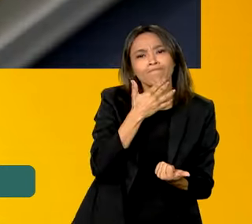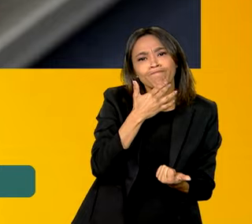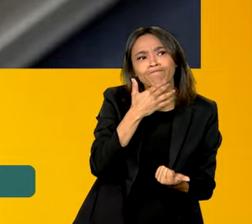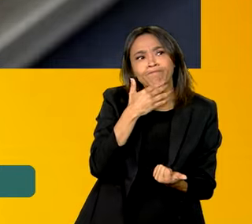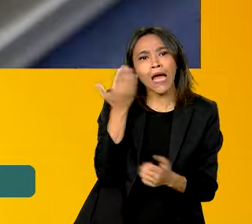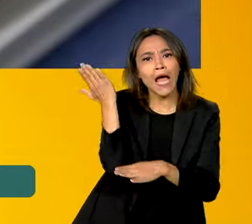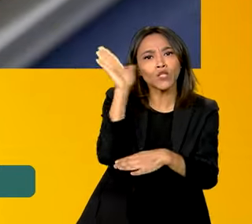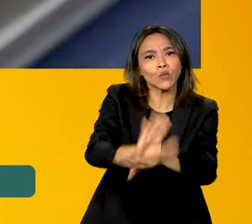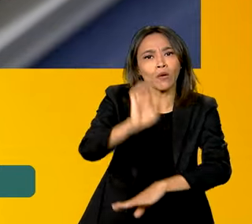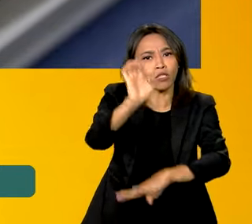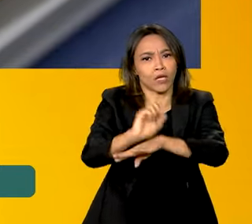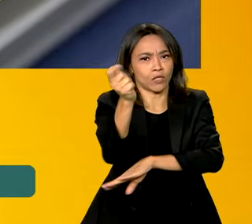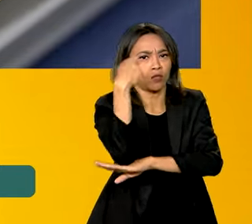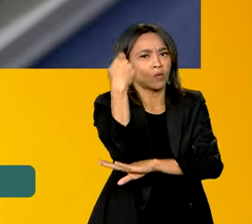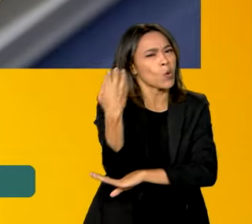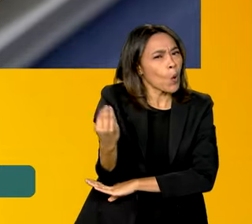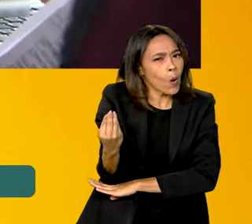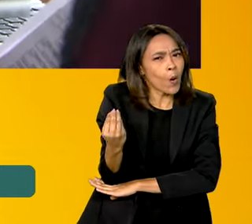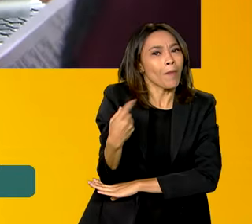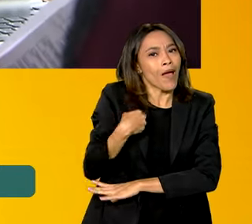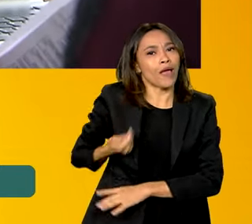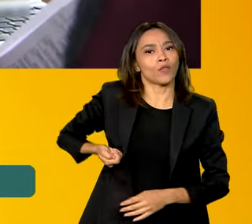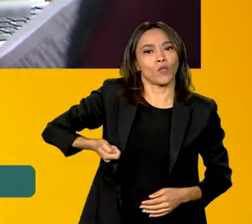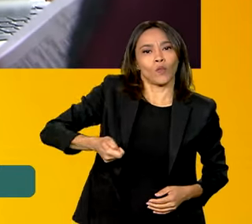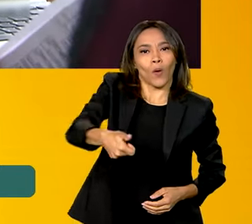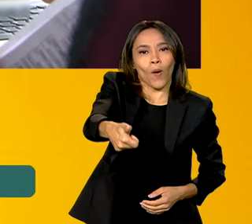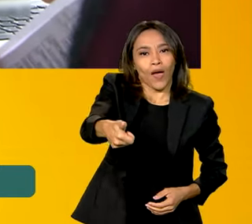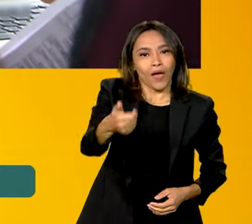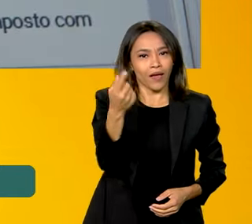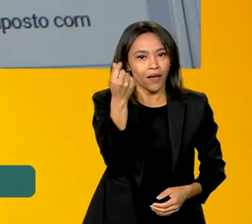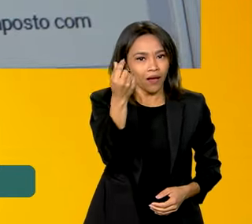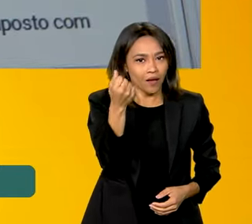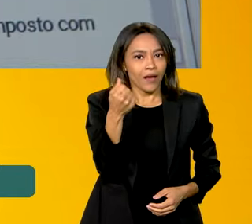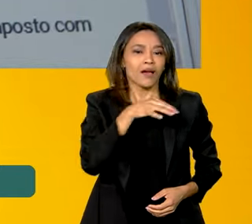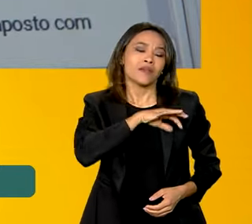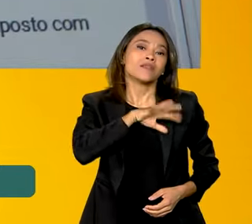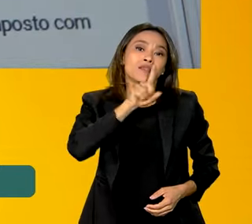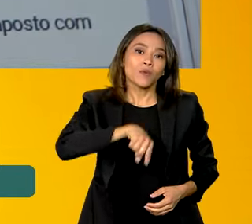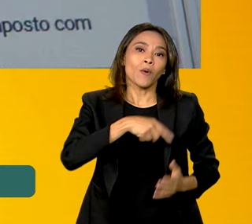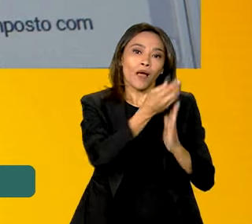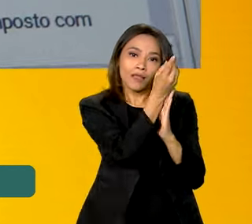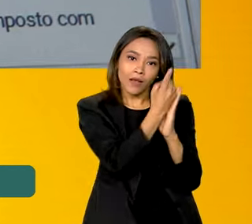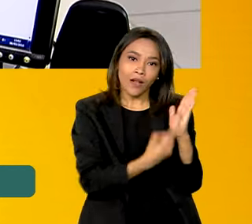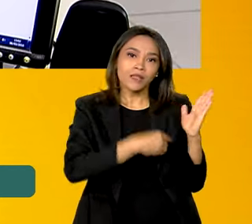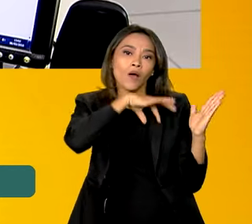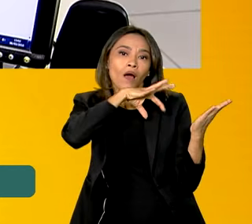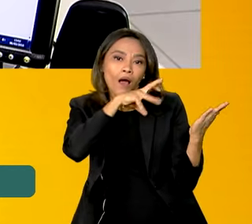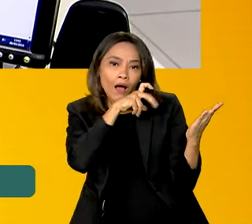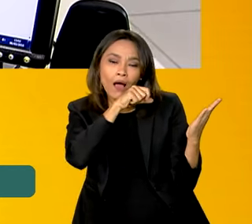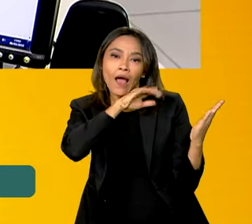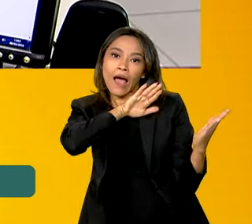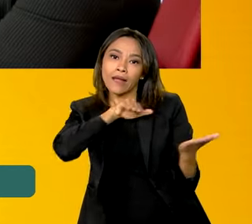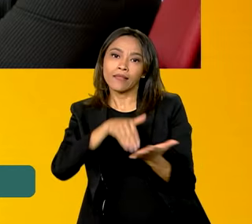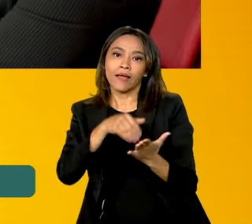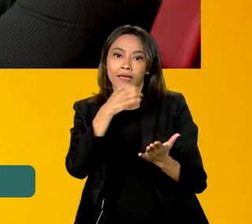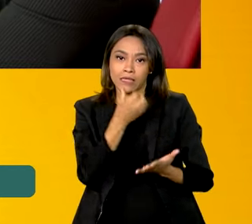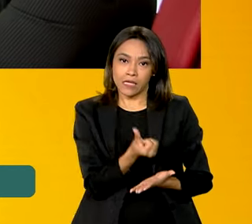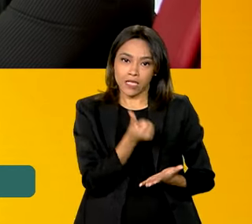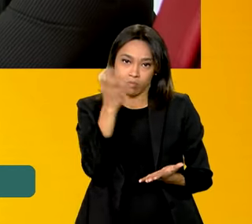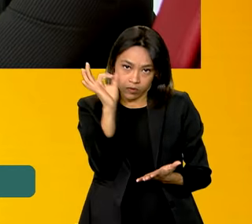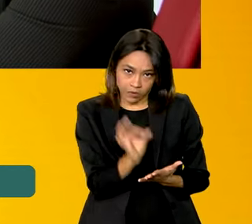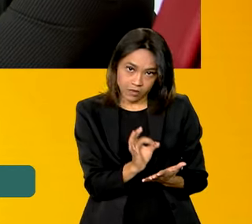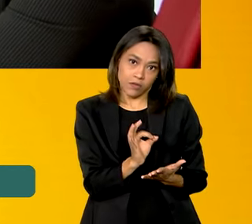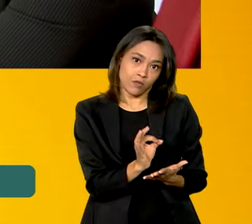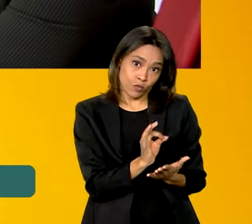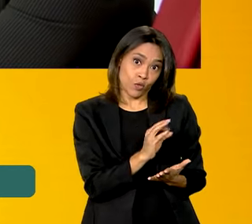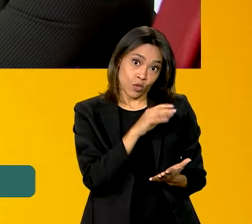contribuição para o estado, uma forma é fazer uma doação por meio da declaração do imposto de renda. Até 6% do valor total do